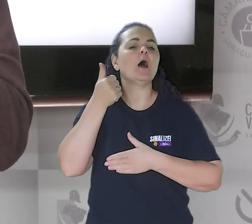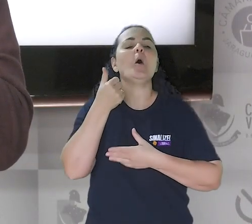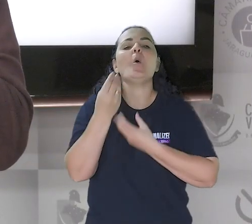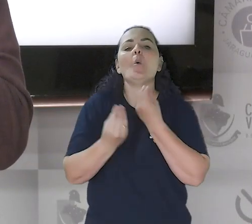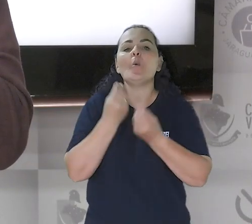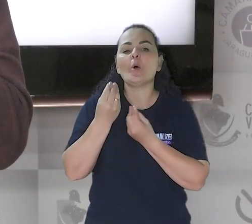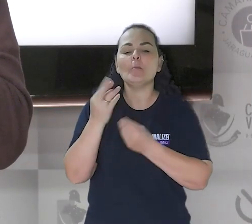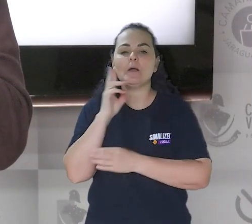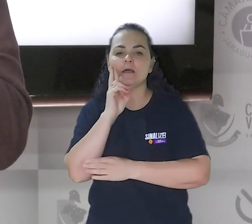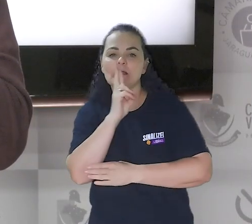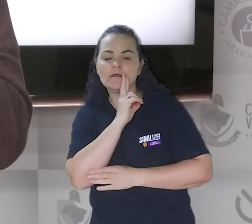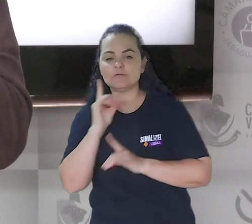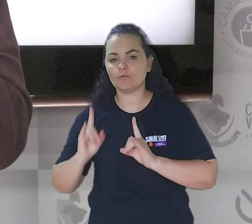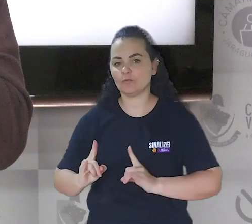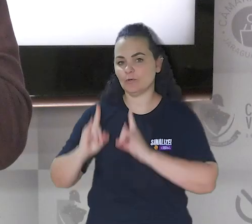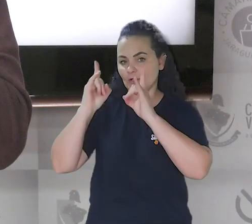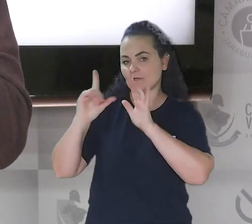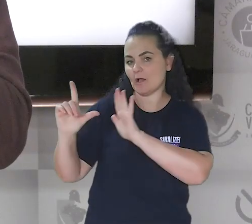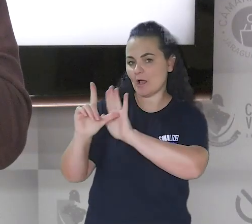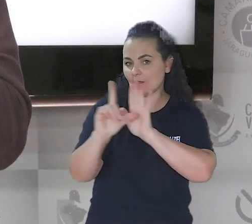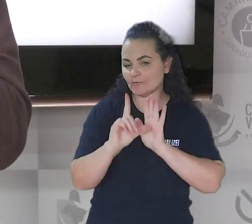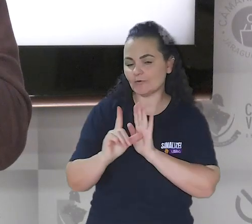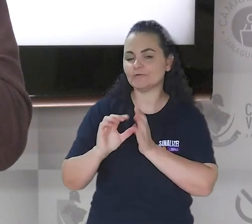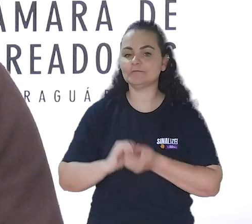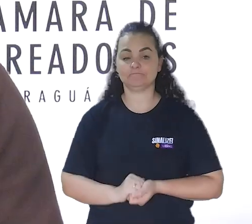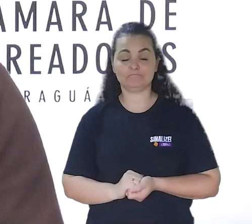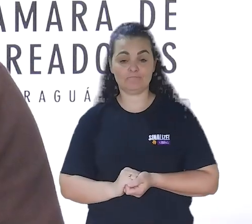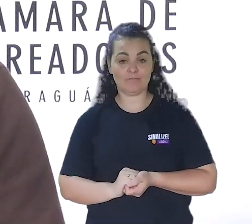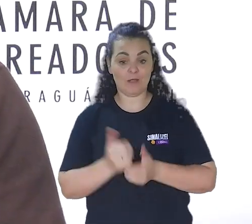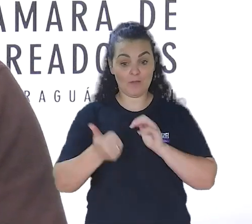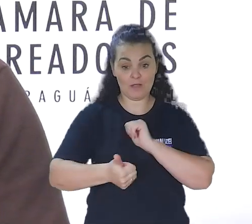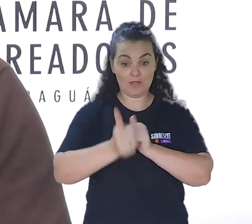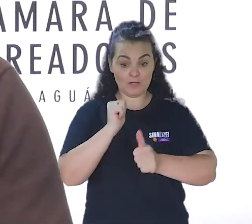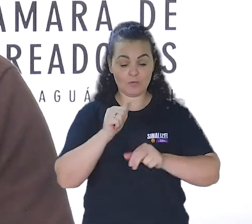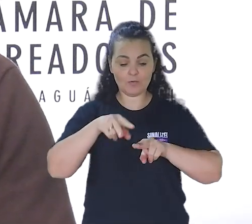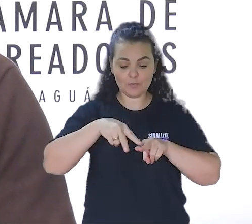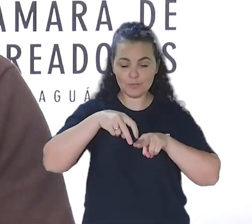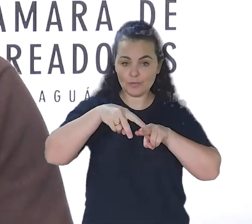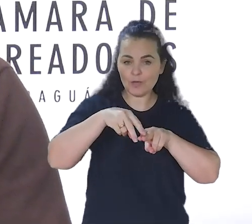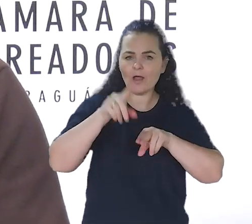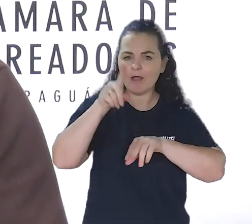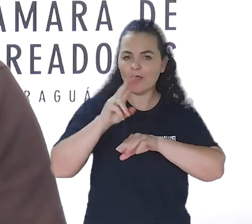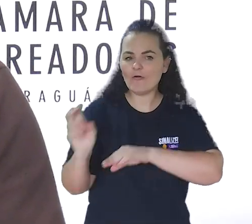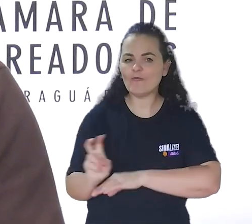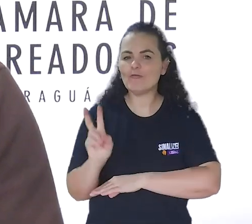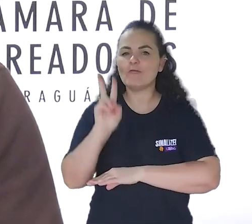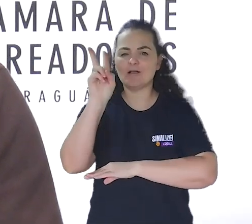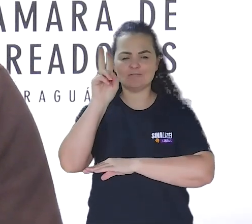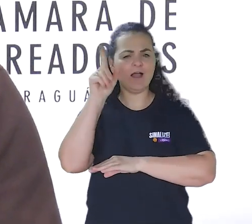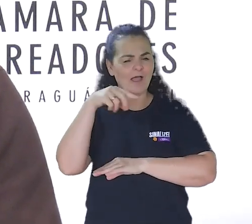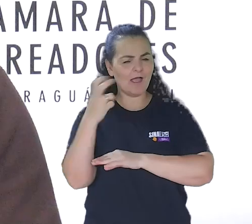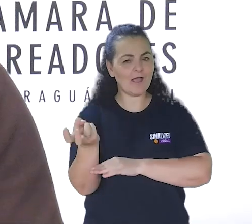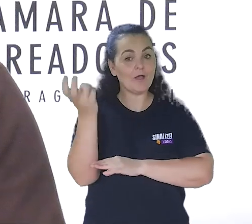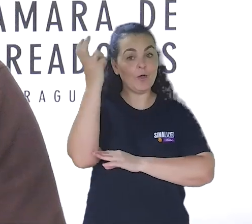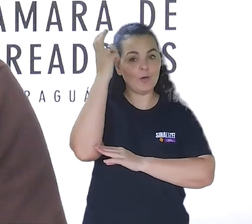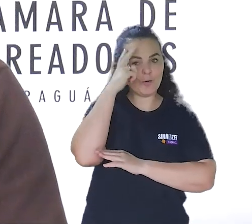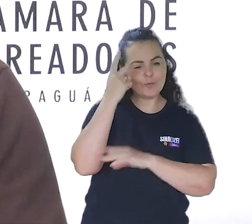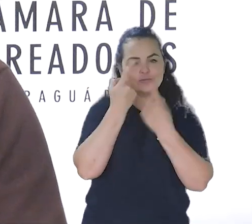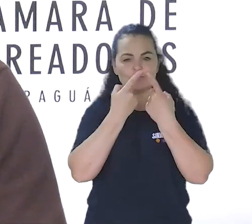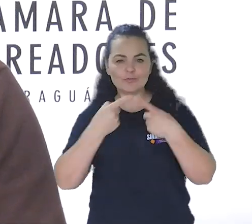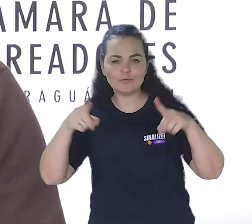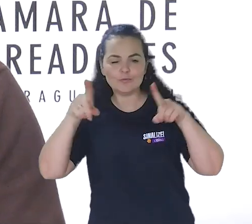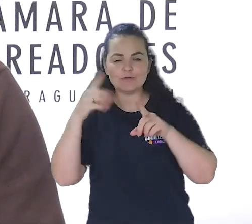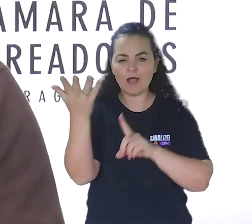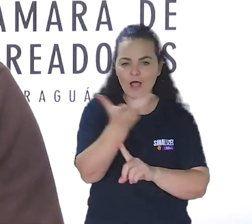movimentando setores como hotelaria, restaurantes e comércio local. Além do aspecto esportivo, o skate também é valorizado como manifestação cultural,